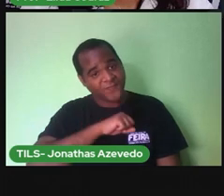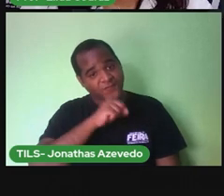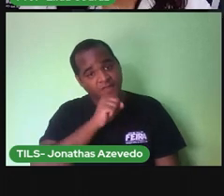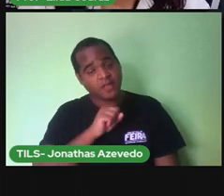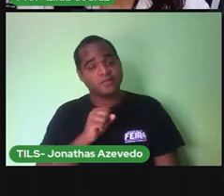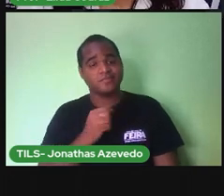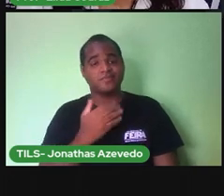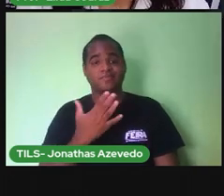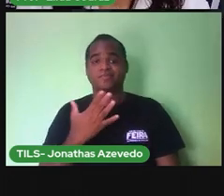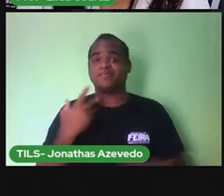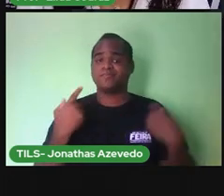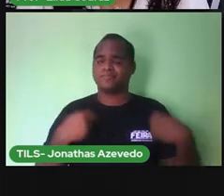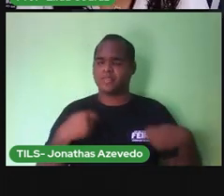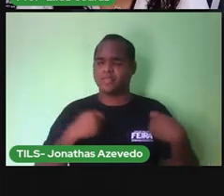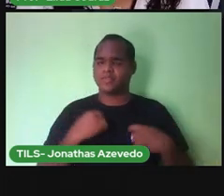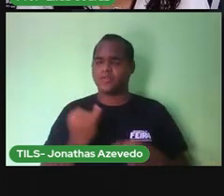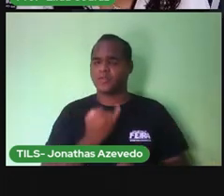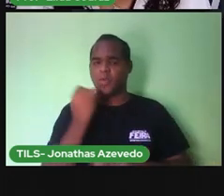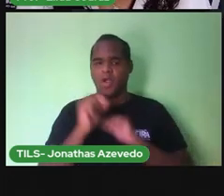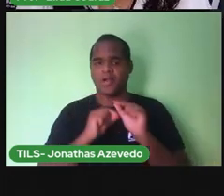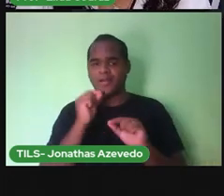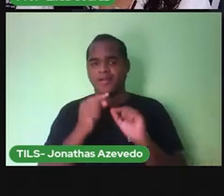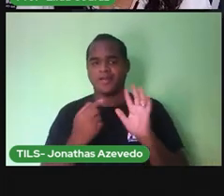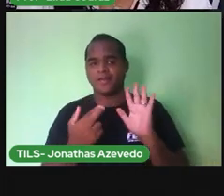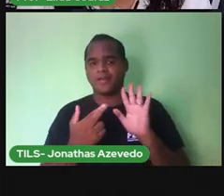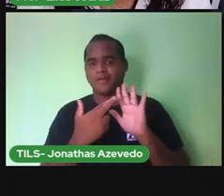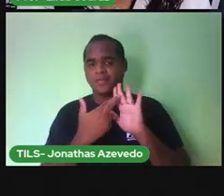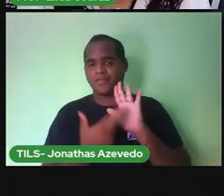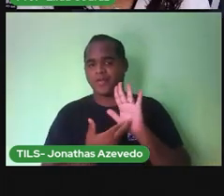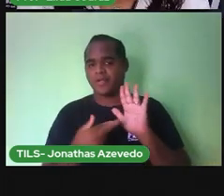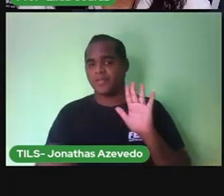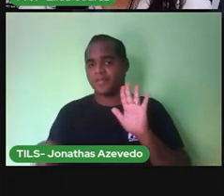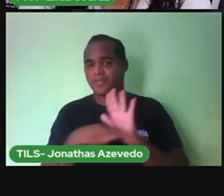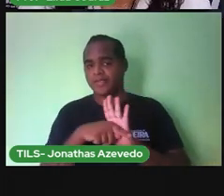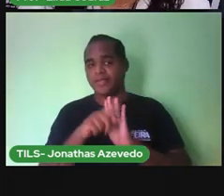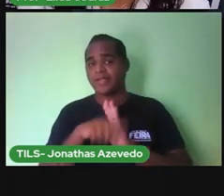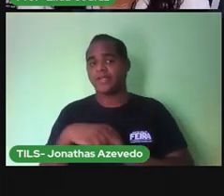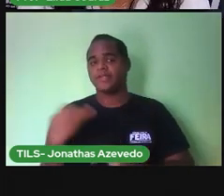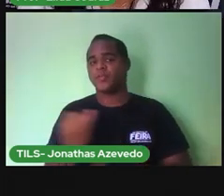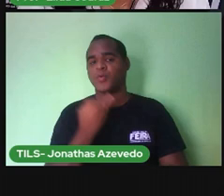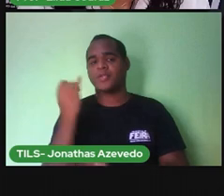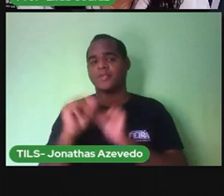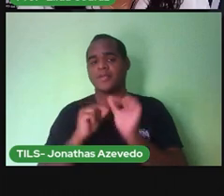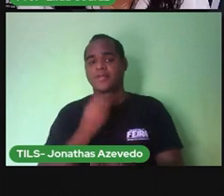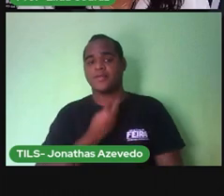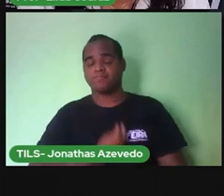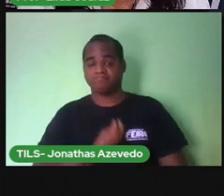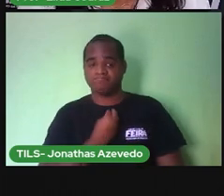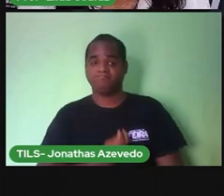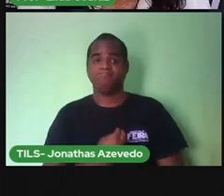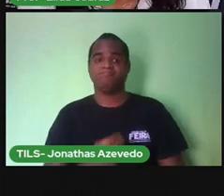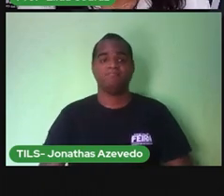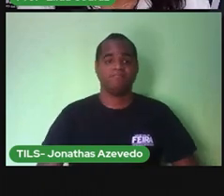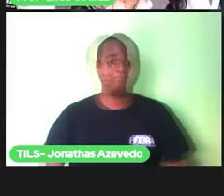e precisamos ter registrados coisas importantes e marcantes da nossa vida.